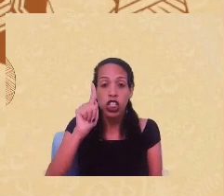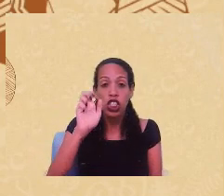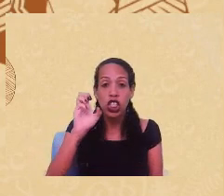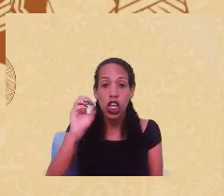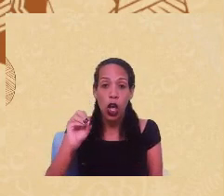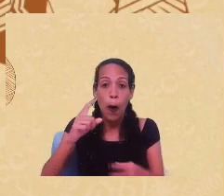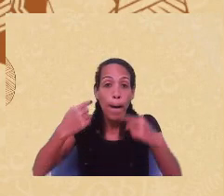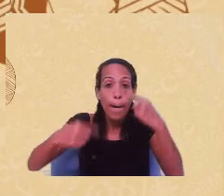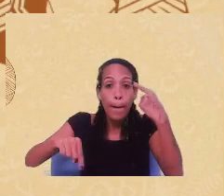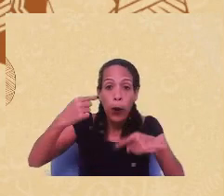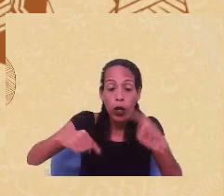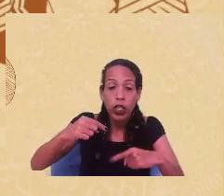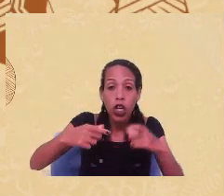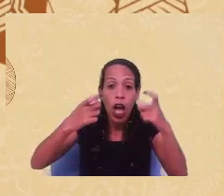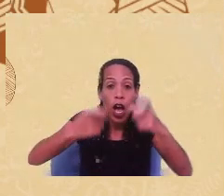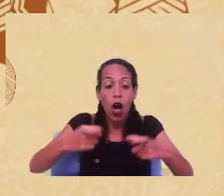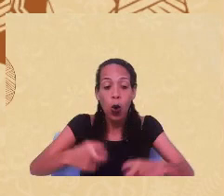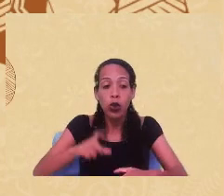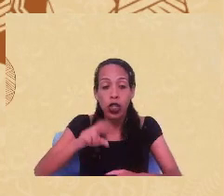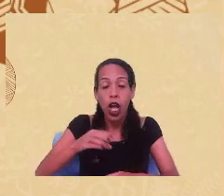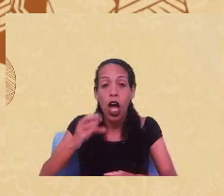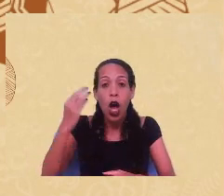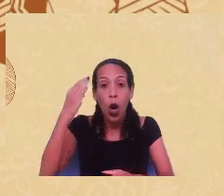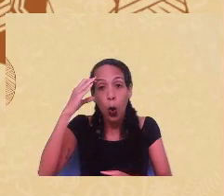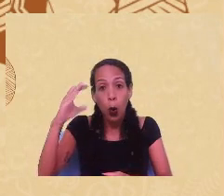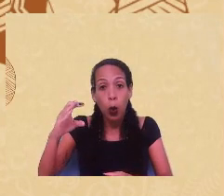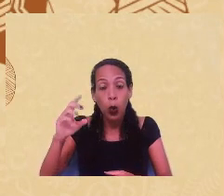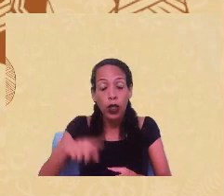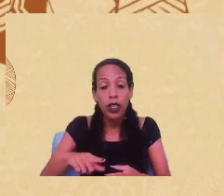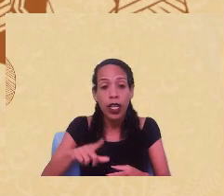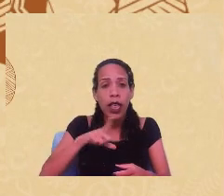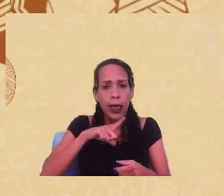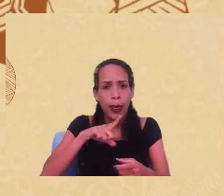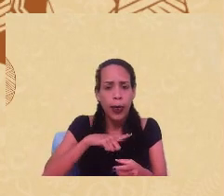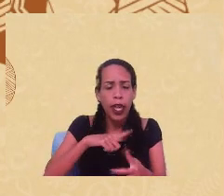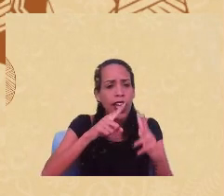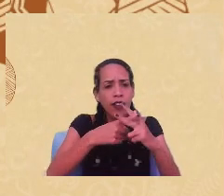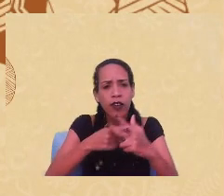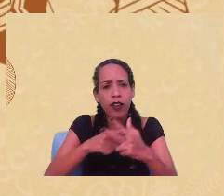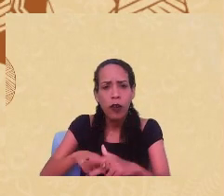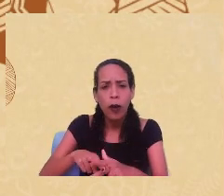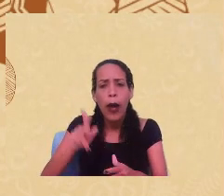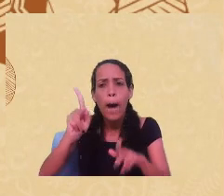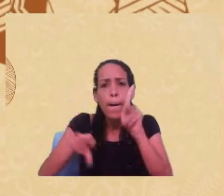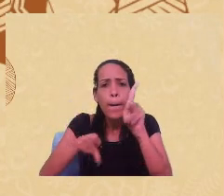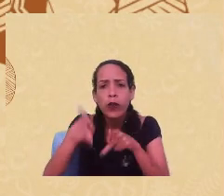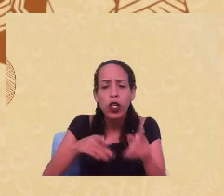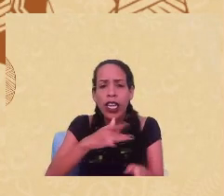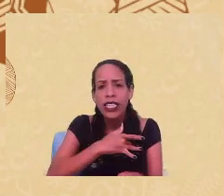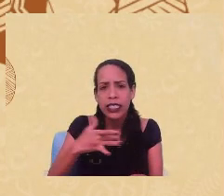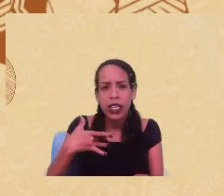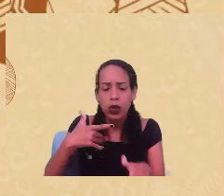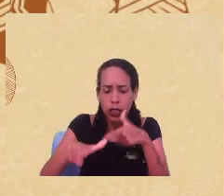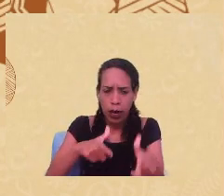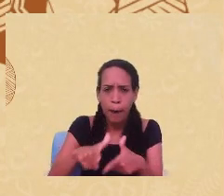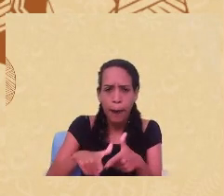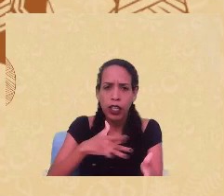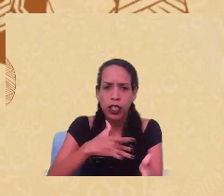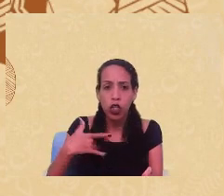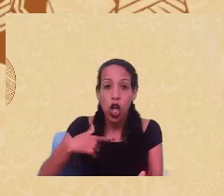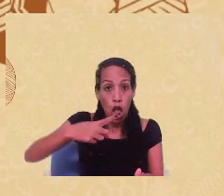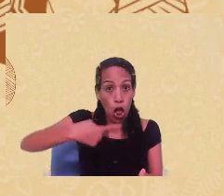a cultura está sendo tecida e os equipamentos dos profissionais de saúde e nós, psicólogos e psicólogos, somos